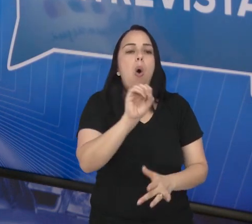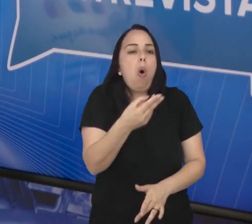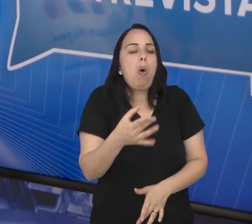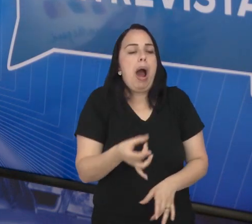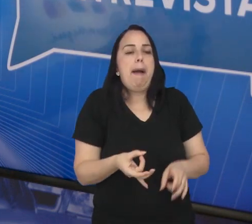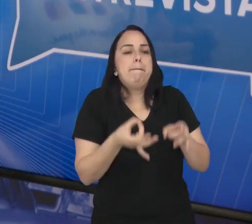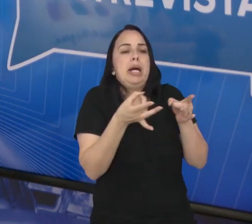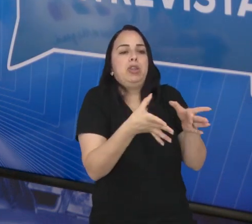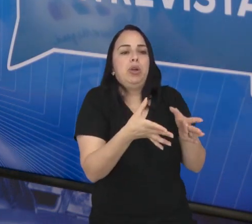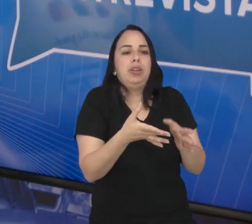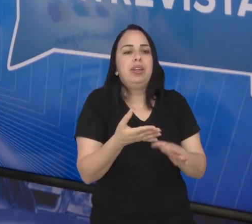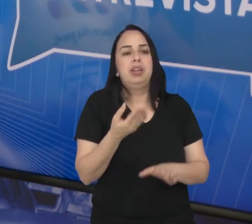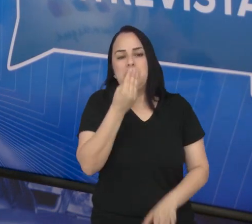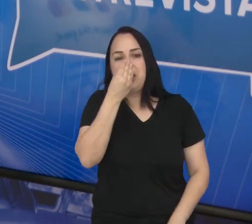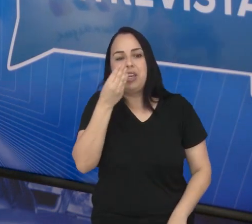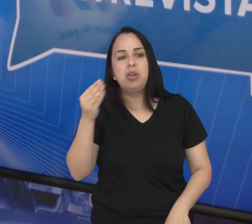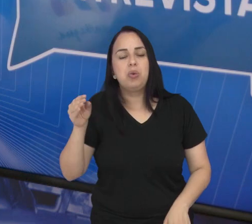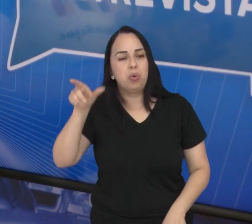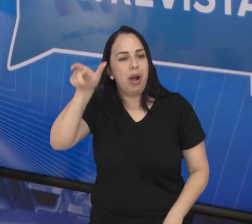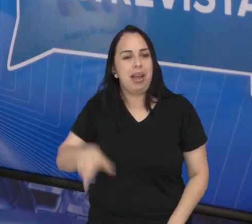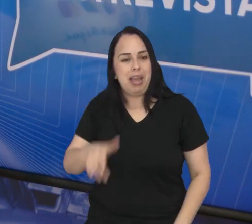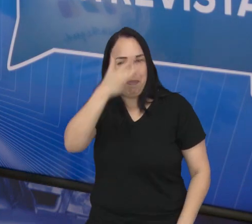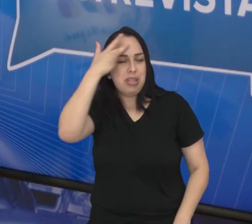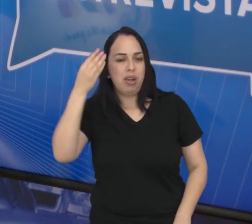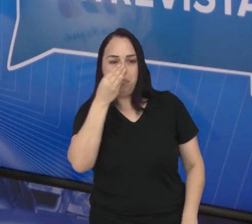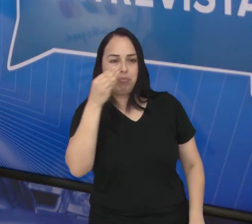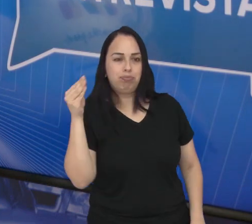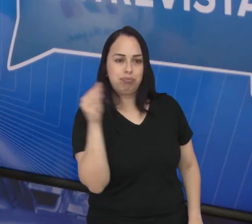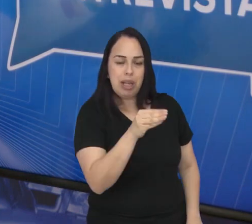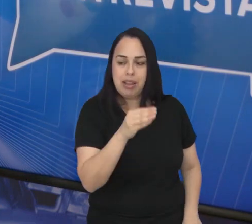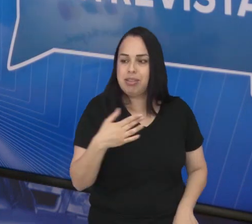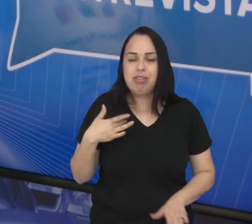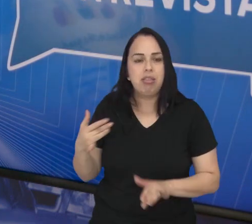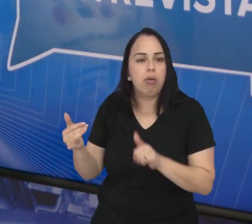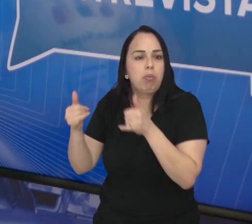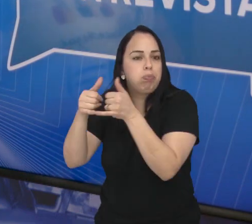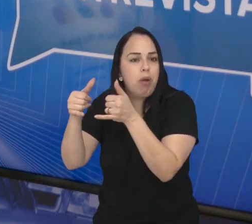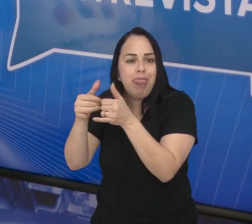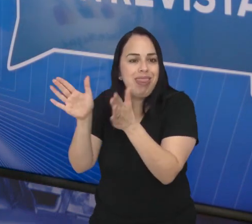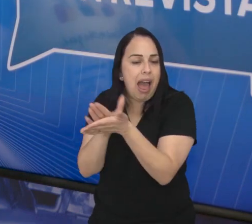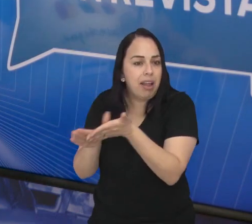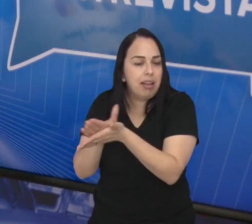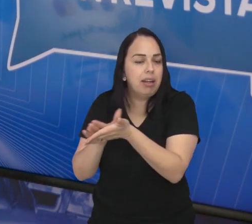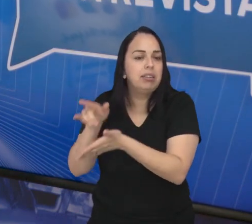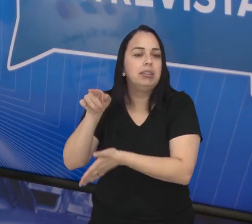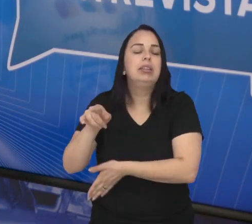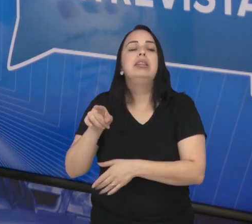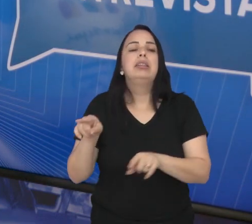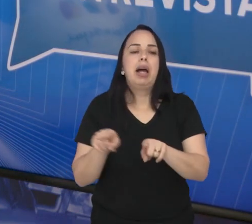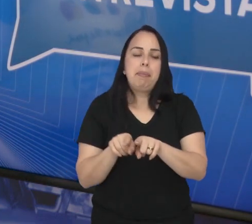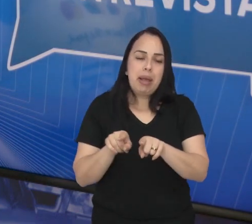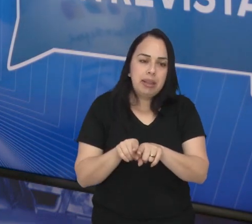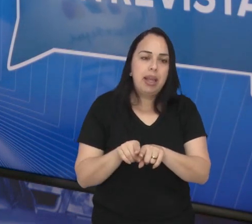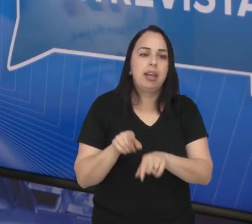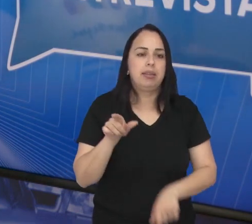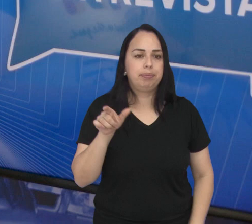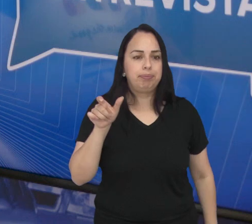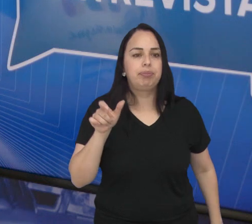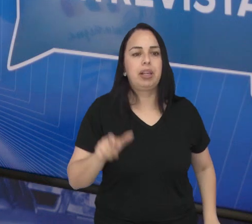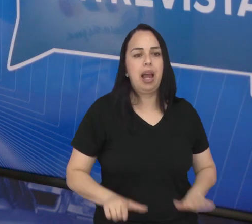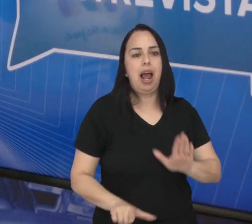manifestação desse tutor em busca deste animal encontrado em via pública, também temos